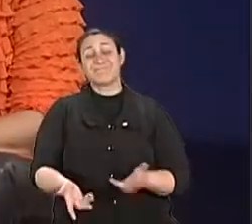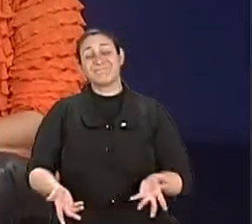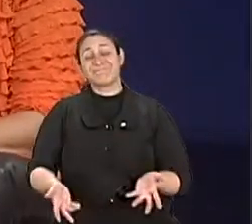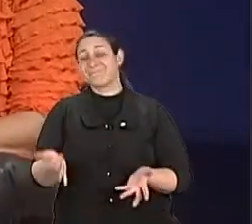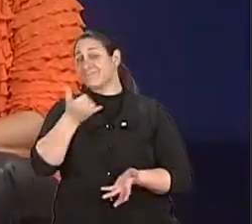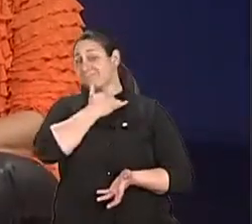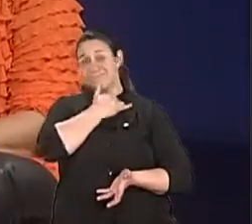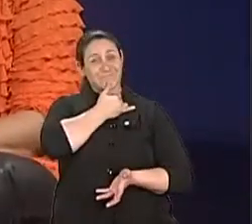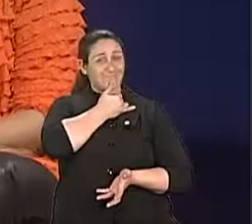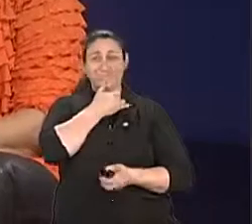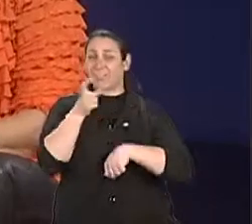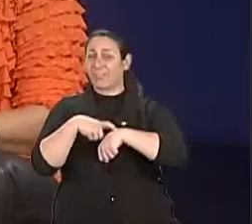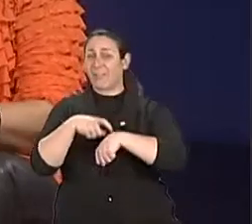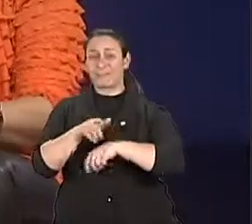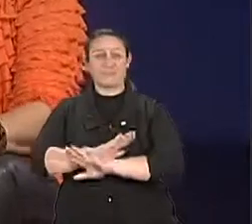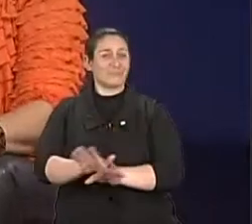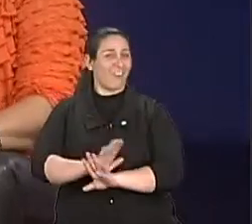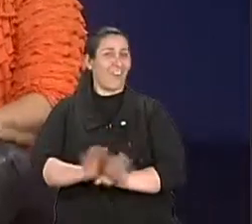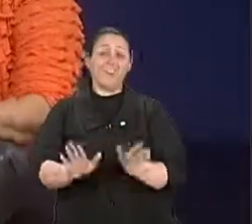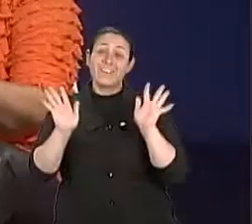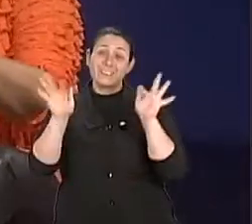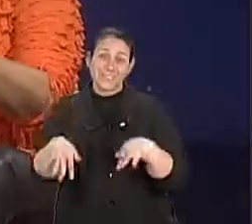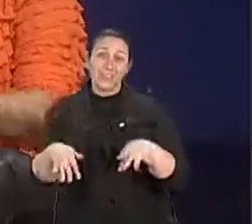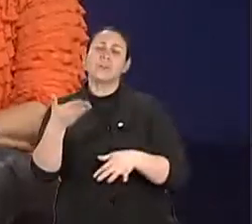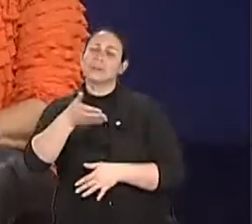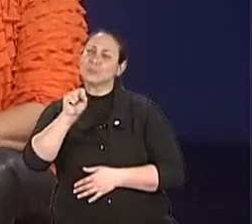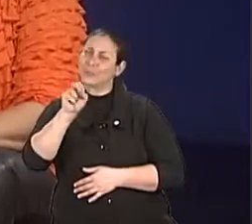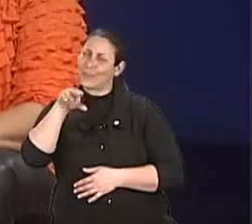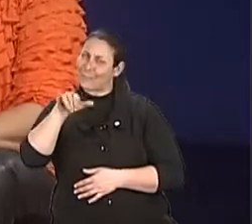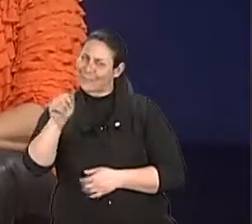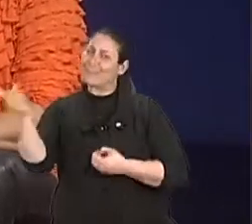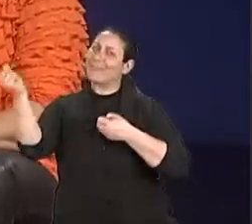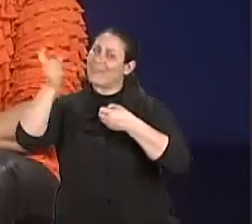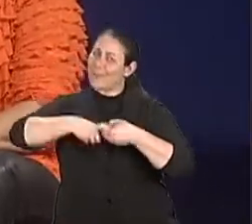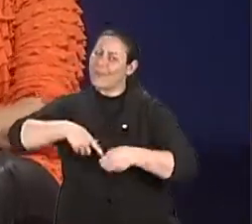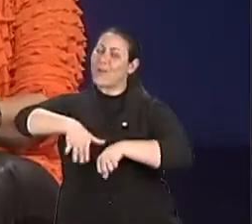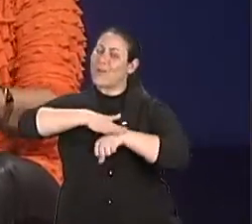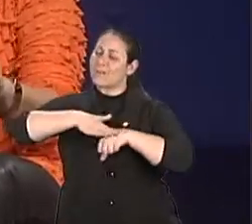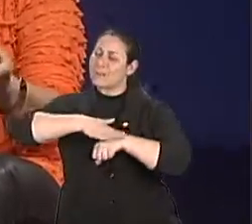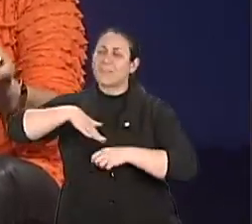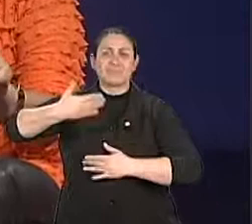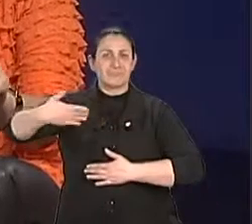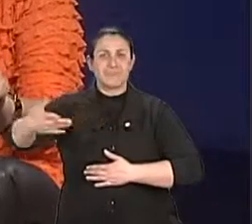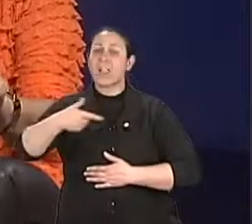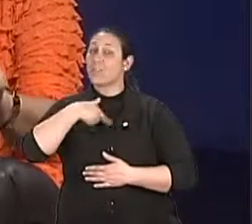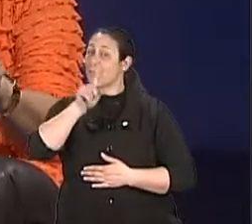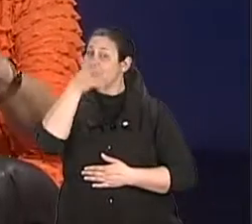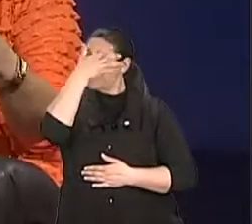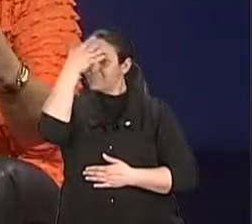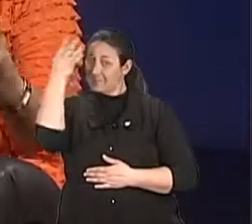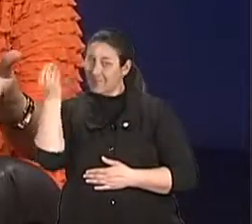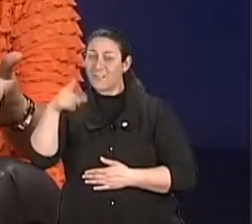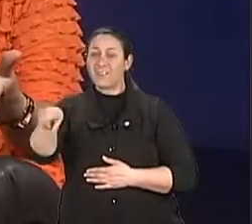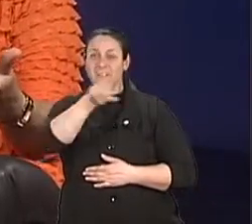Mas terminou o nosso tempo, né? Televisão é isso. Claro que a Sônia volta numa outra oportunidade, mas eu não esqueci, não, pra